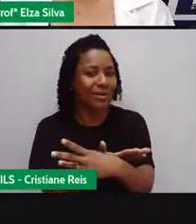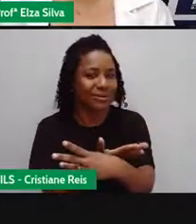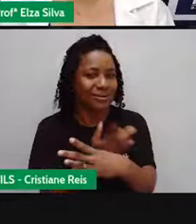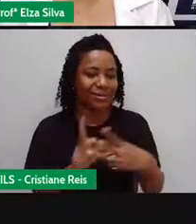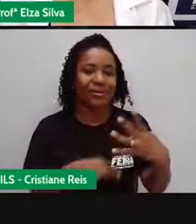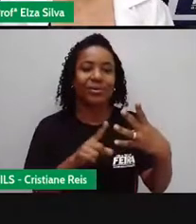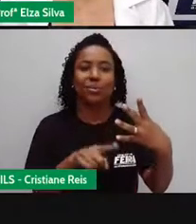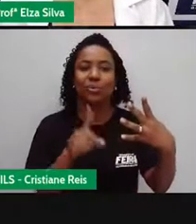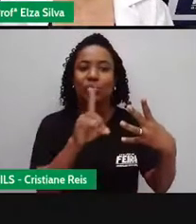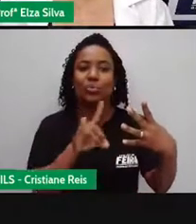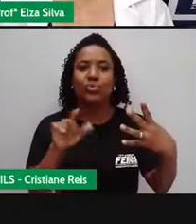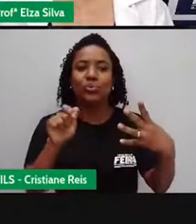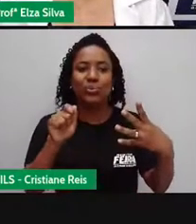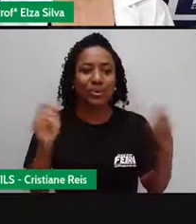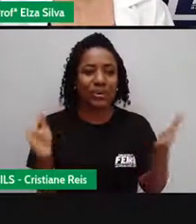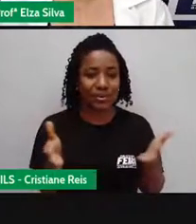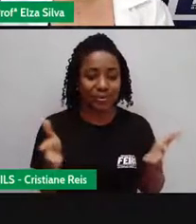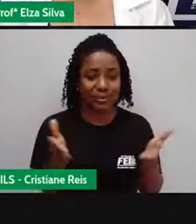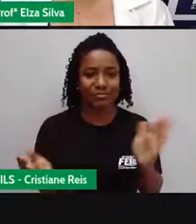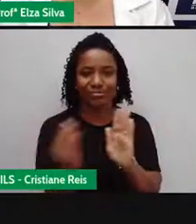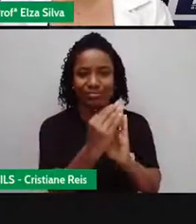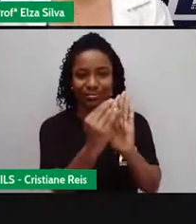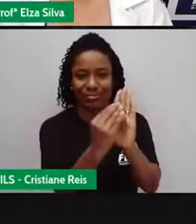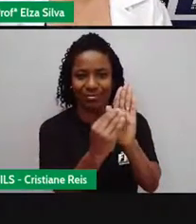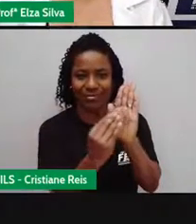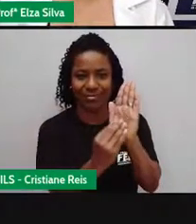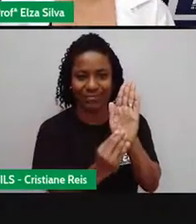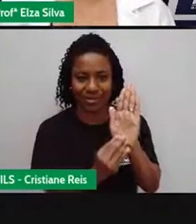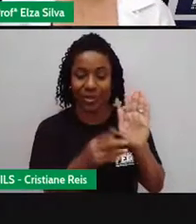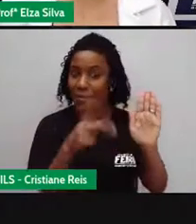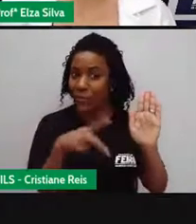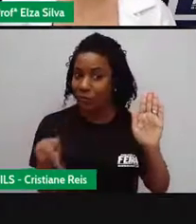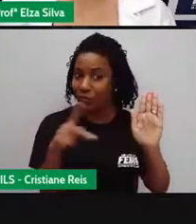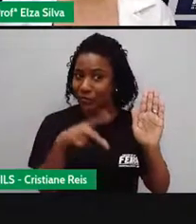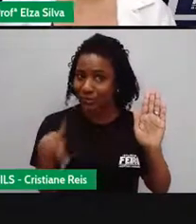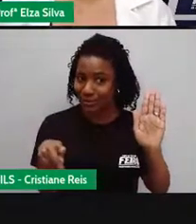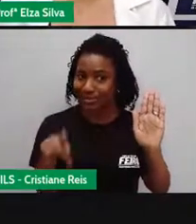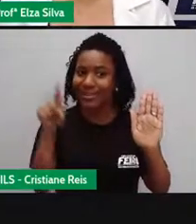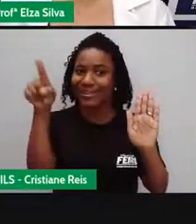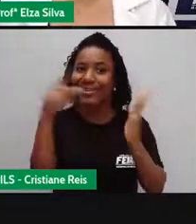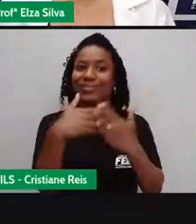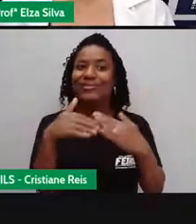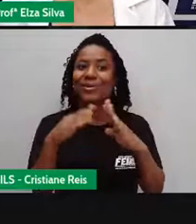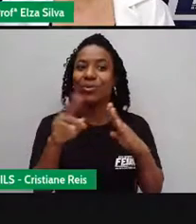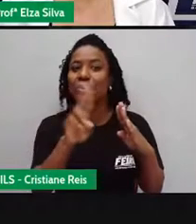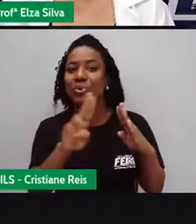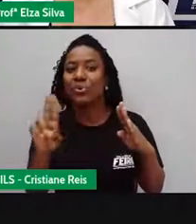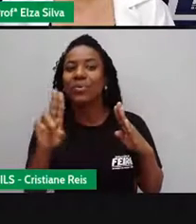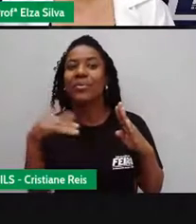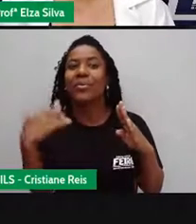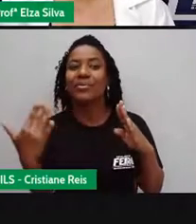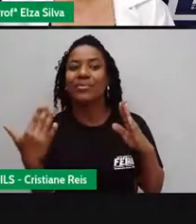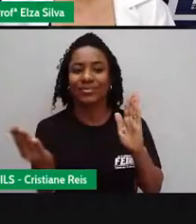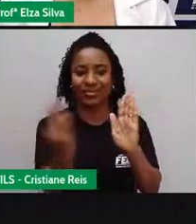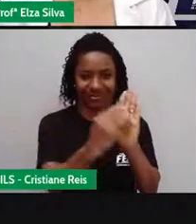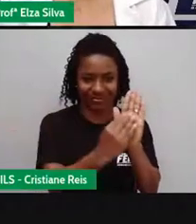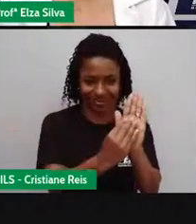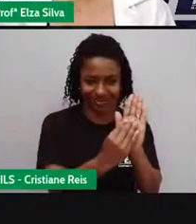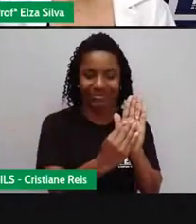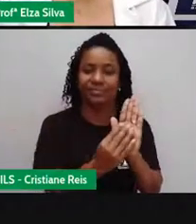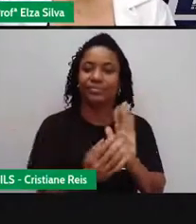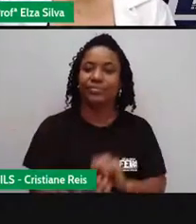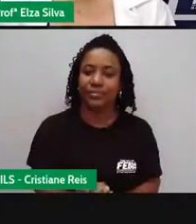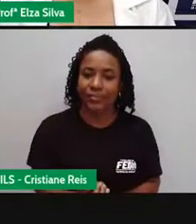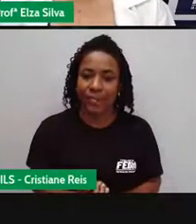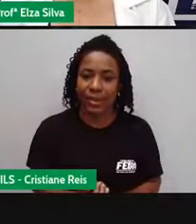a data de nossa aula de hoje. And teacher, o nome de seu professor ou sua professora da escola. E